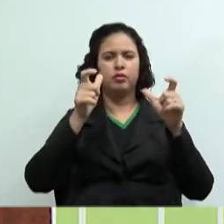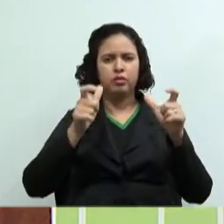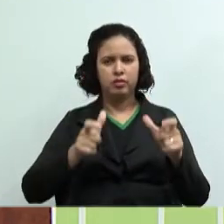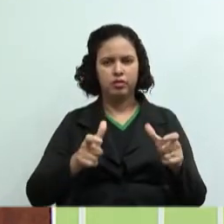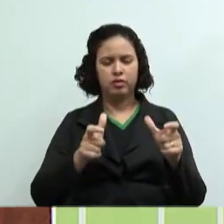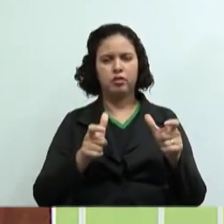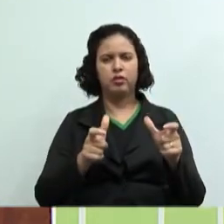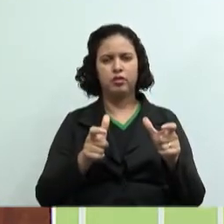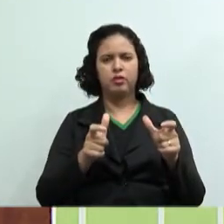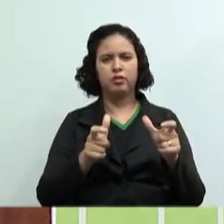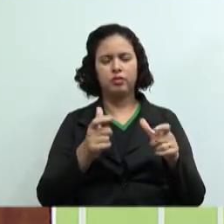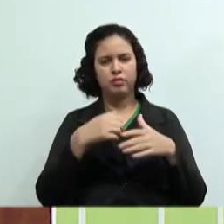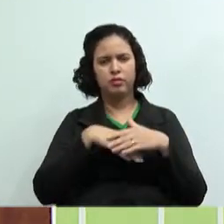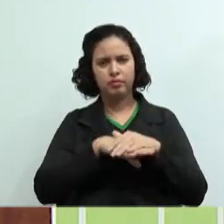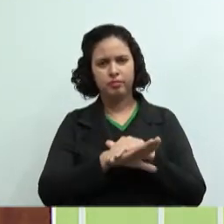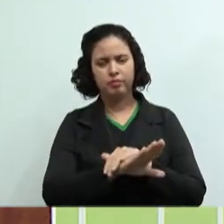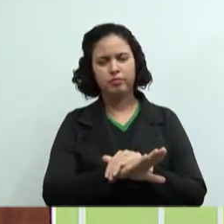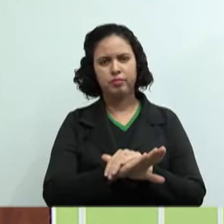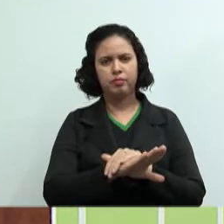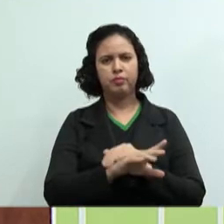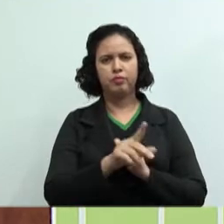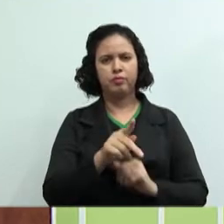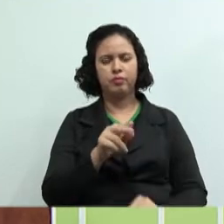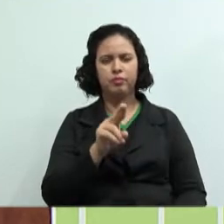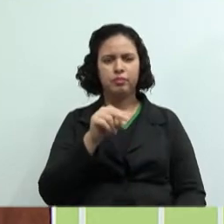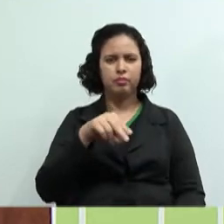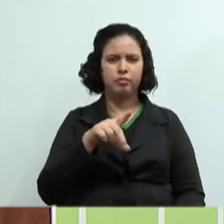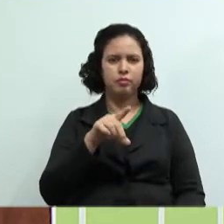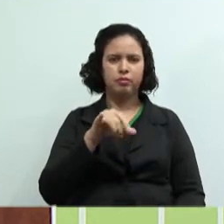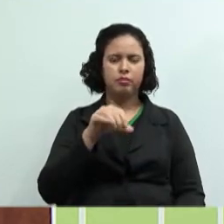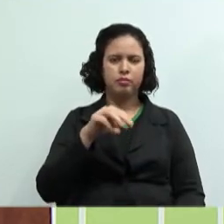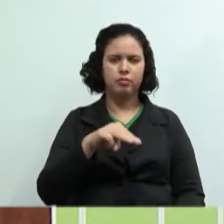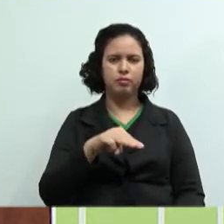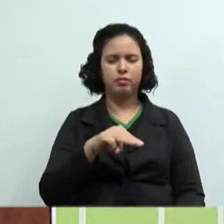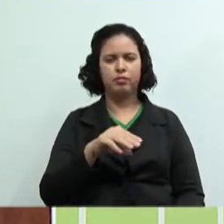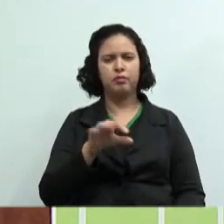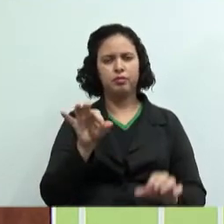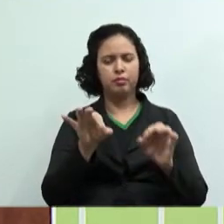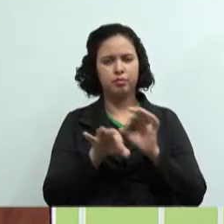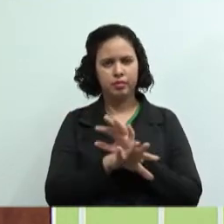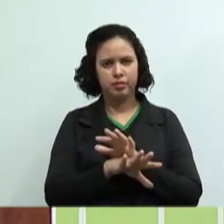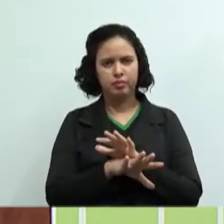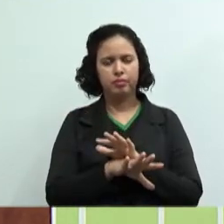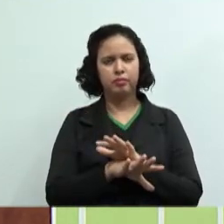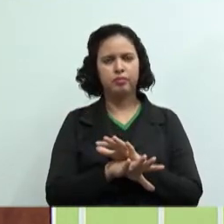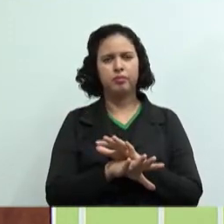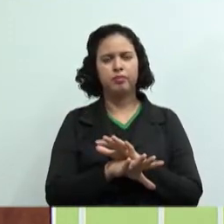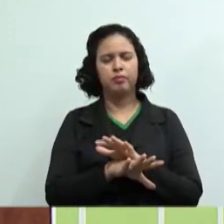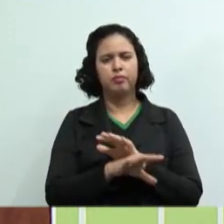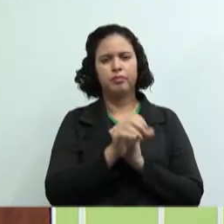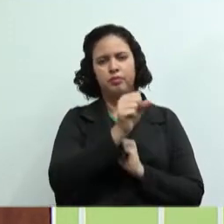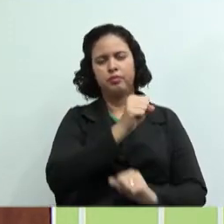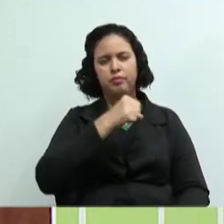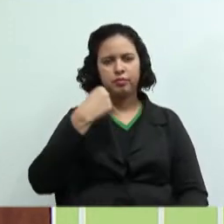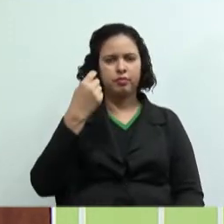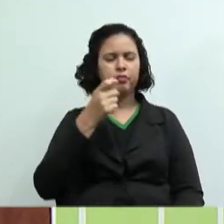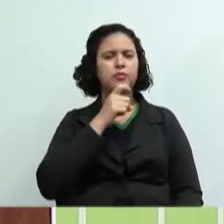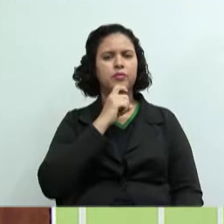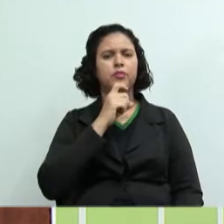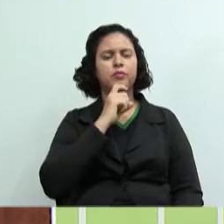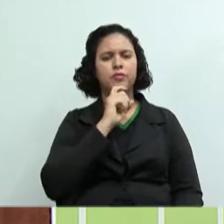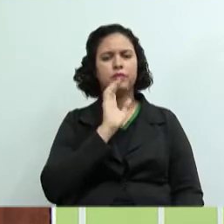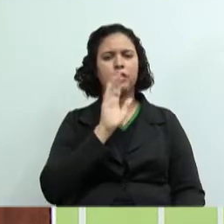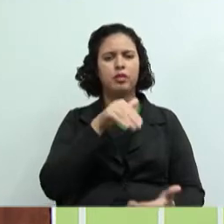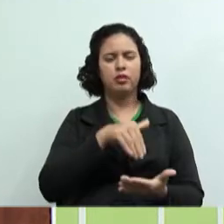onde eu vou armazenar esse pudim pronto e depois vou levar ao freezer, na geladeira, para conservar até o